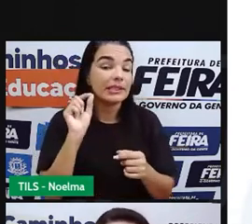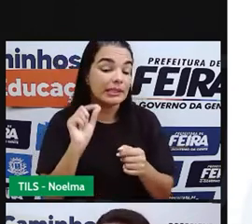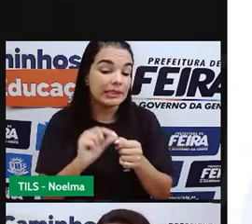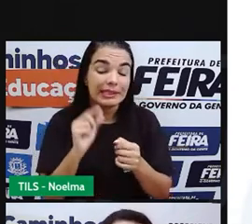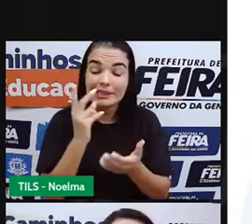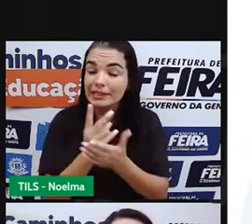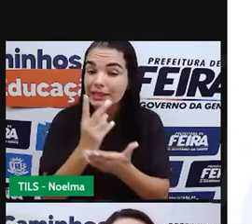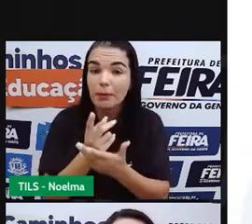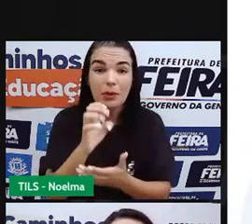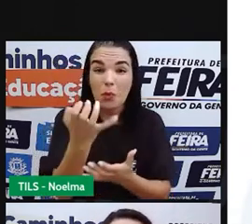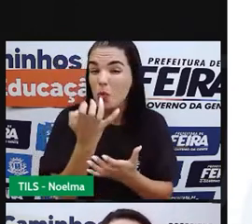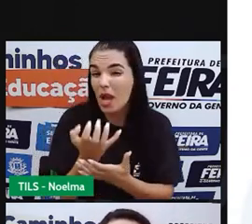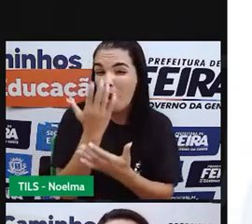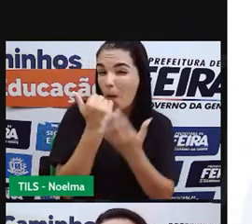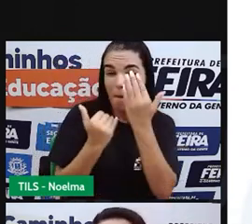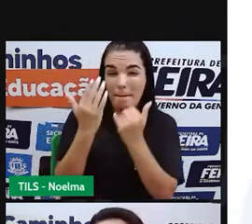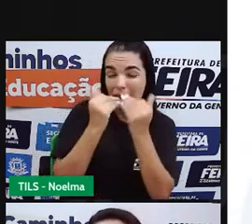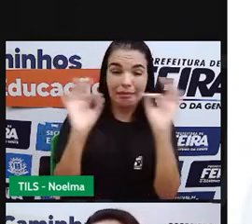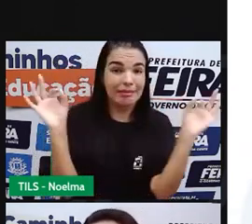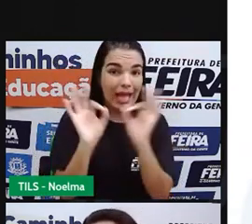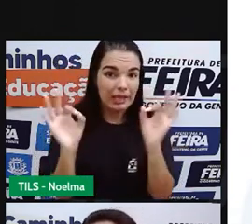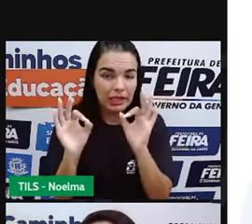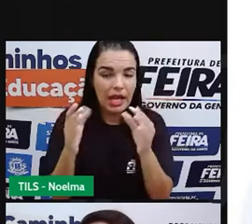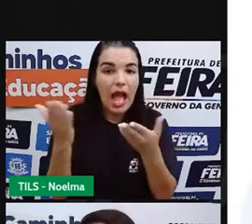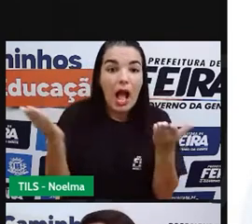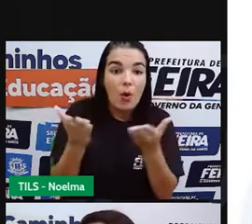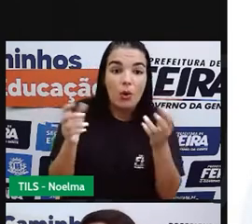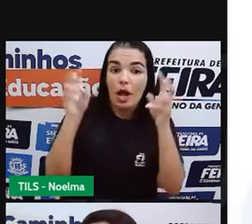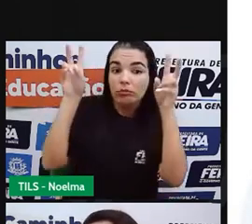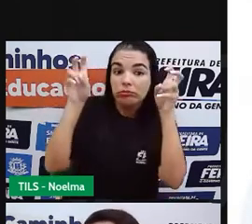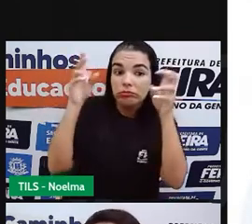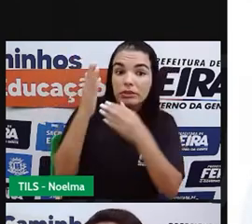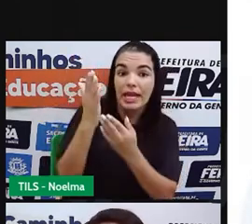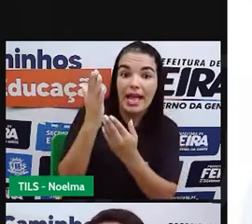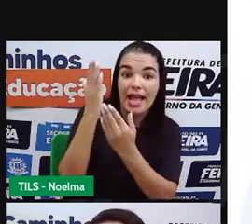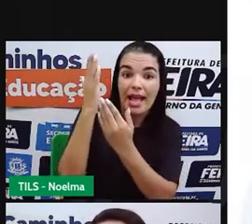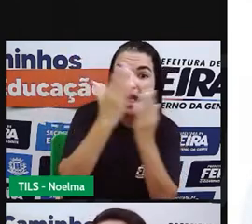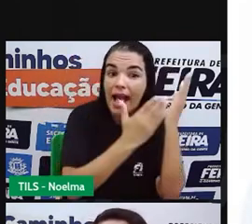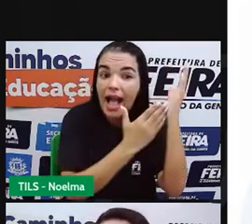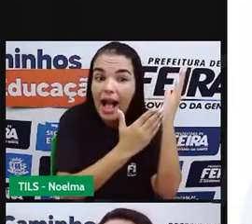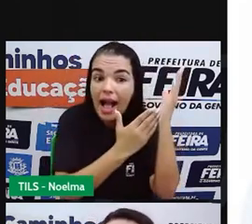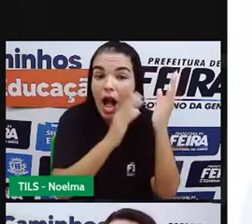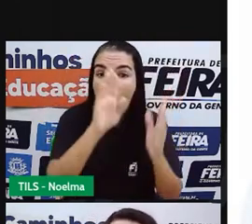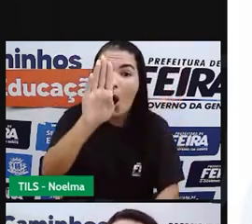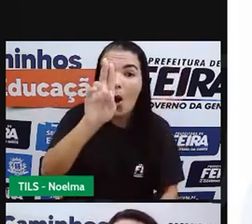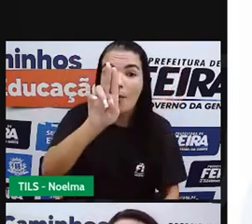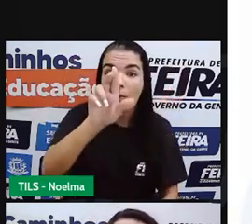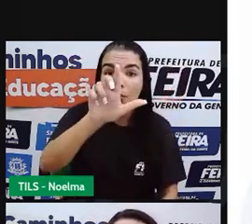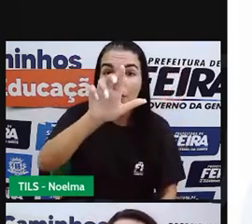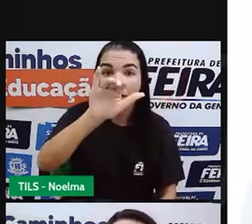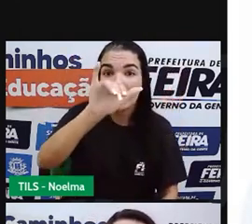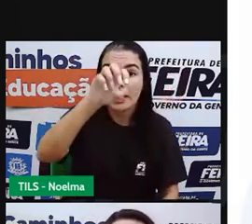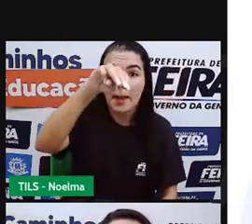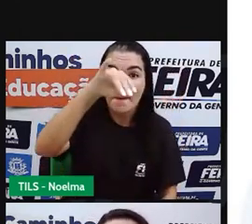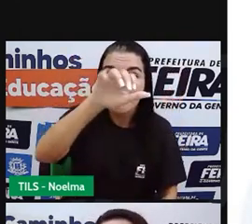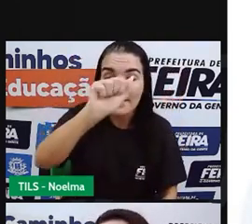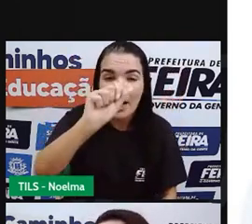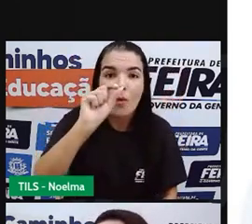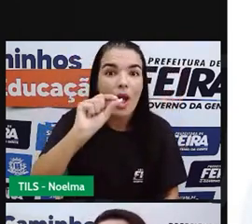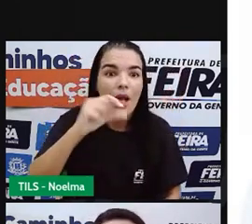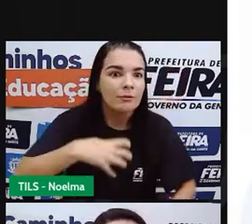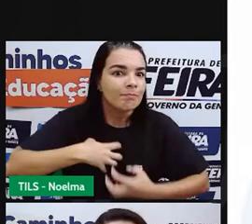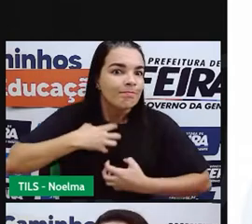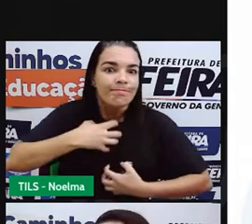comer. Não quer comer de forma alguma. Já a bulimia é diferente. Na bulimia, há uma compulsividade pelo alimento. A pessoa,